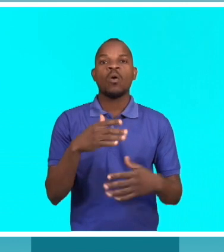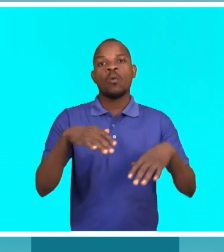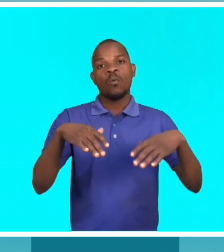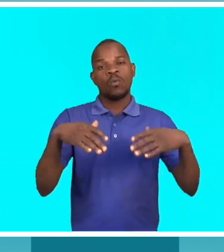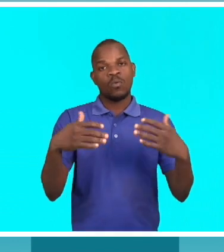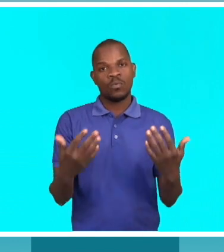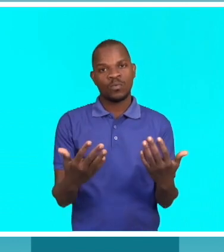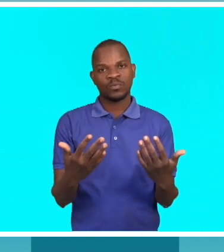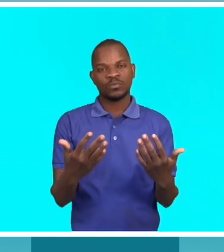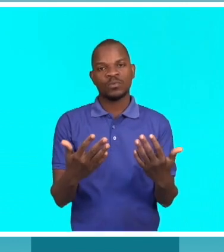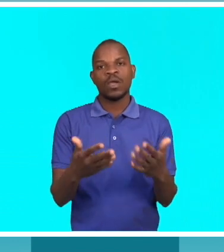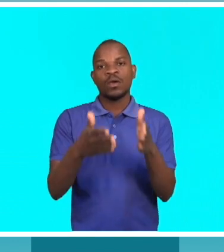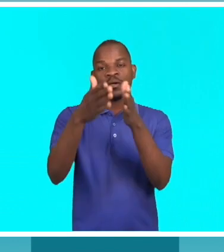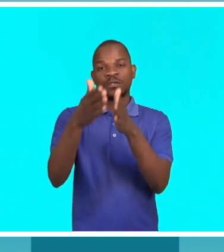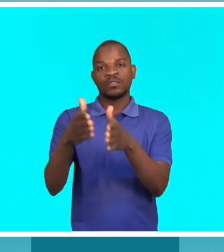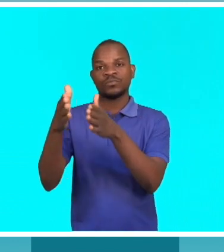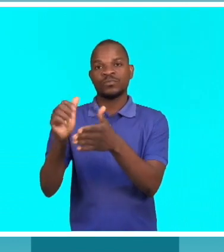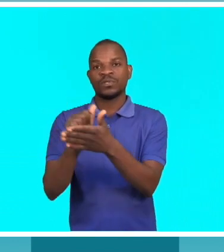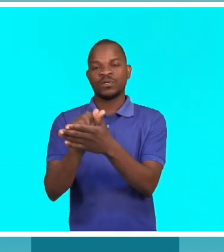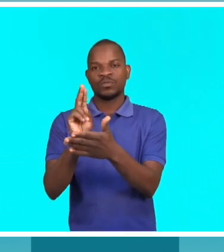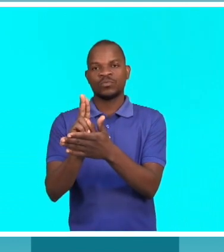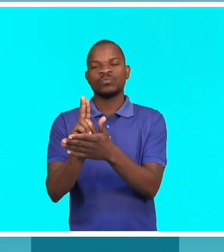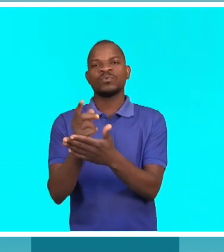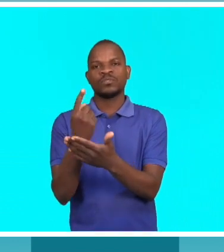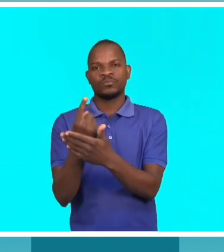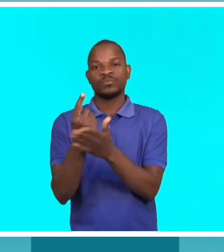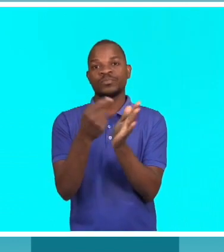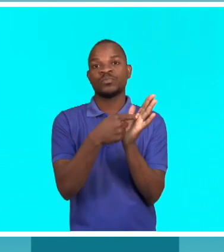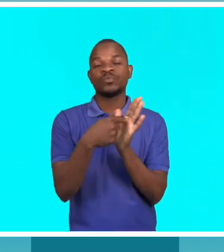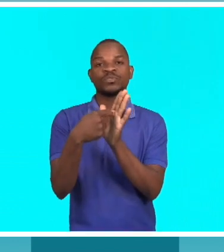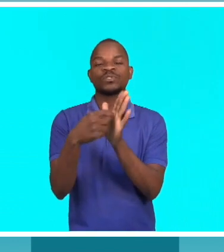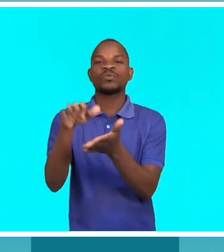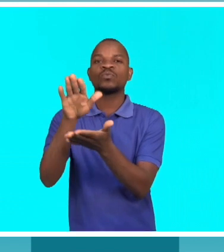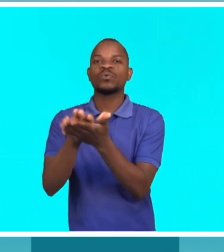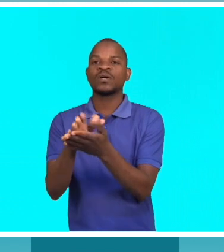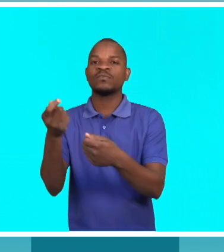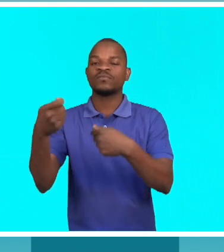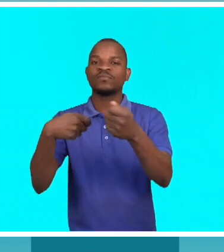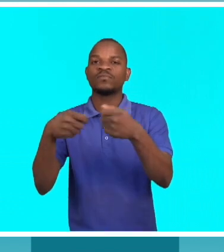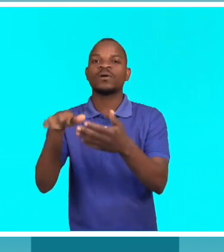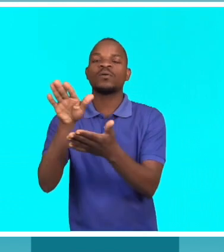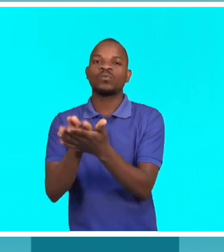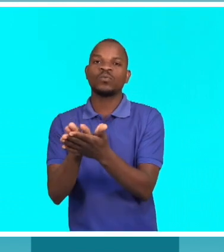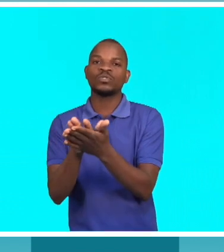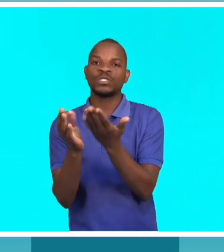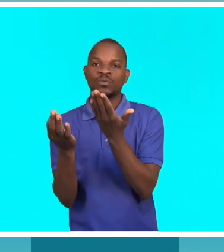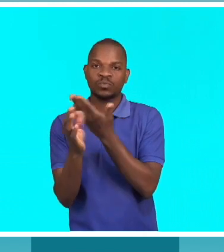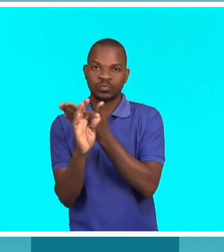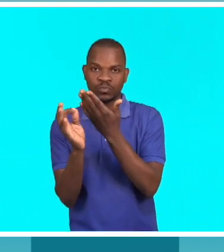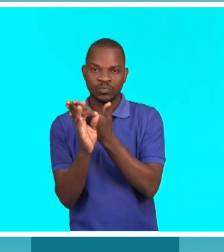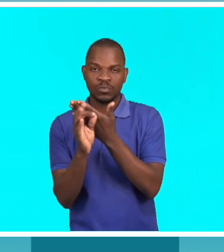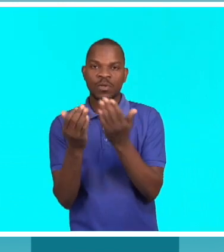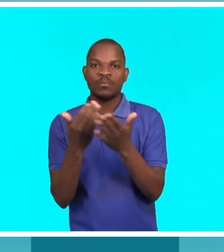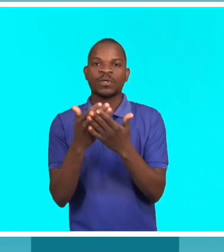alunos devem nos facultar o sítio onde vende as drogas, os focos de venda de drogas, para o combate à